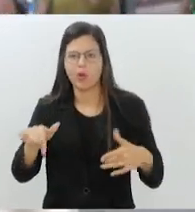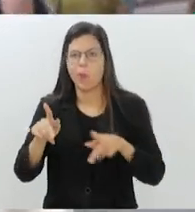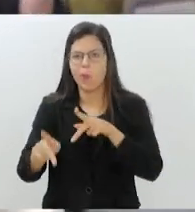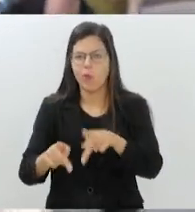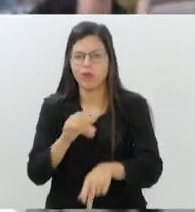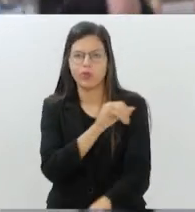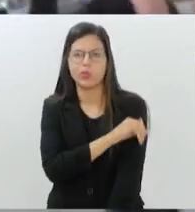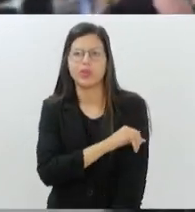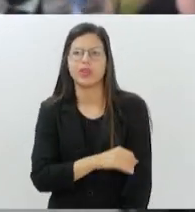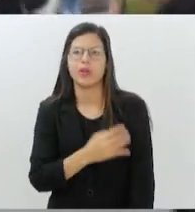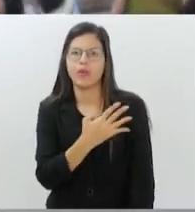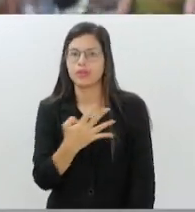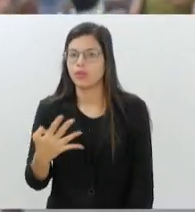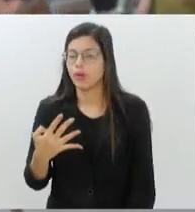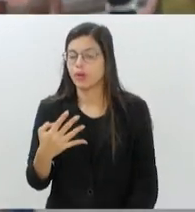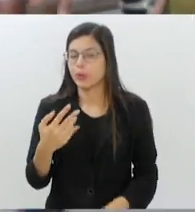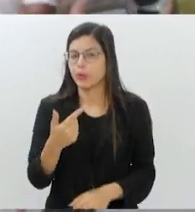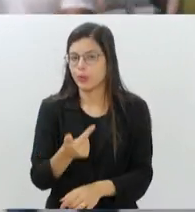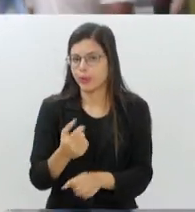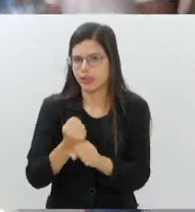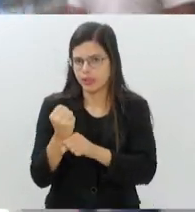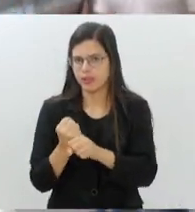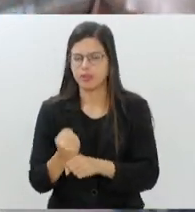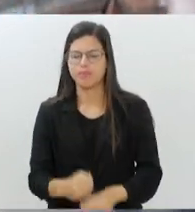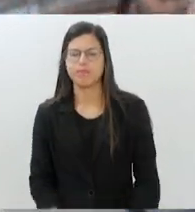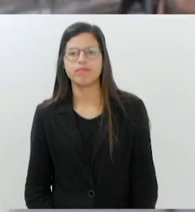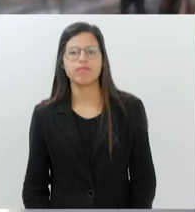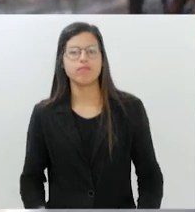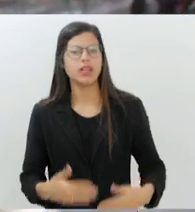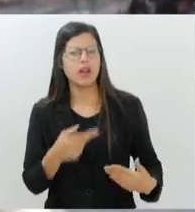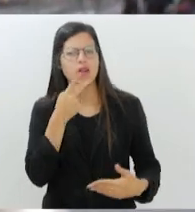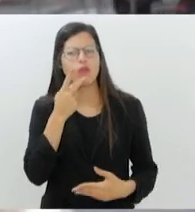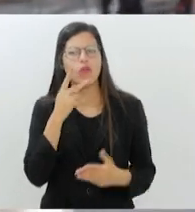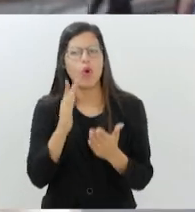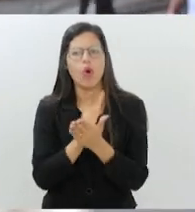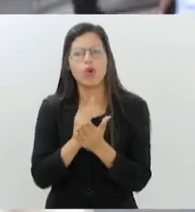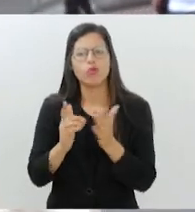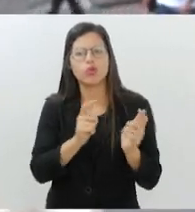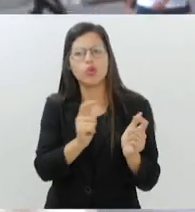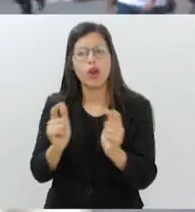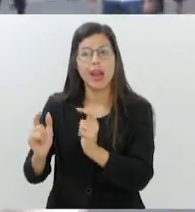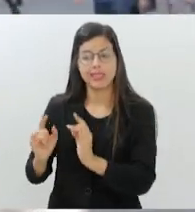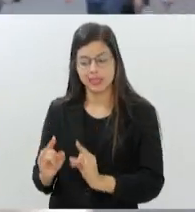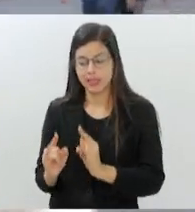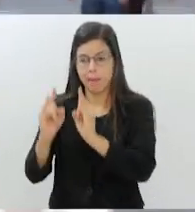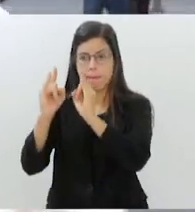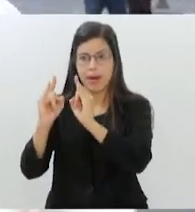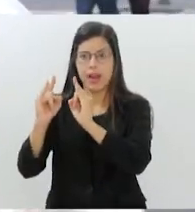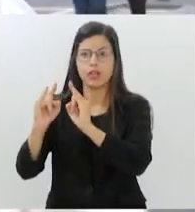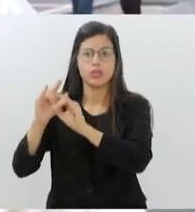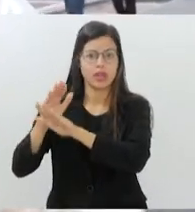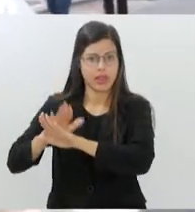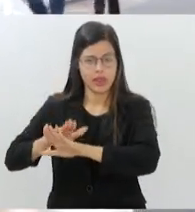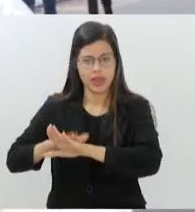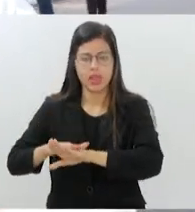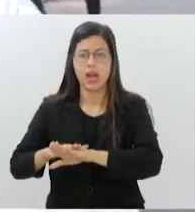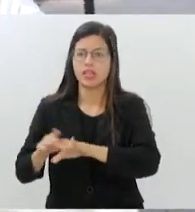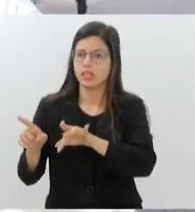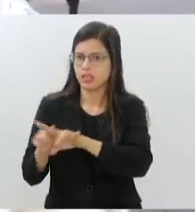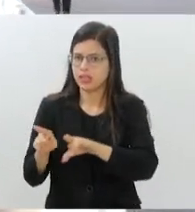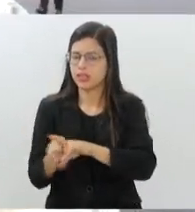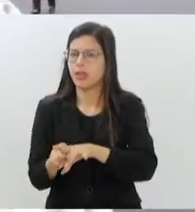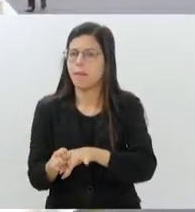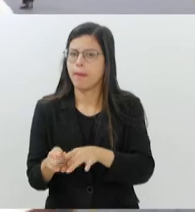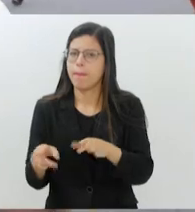anos. Vicente, ele citou alguns locais aqui, inclusive esse prédio aqui atrás da nossa entrevista também pertence à Irmandade, né?